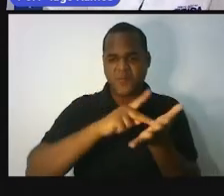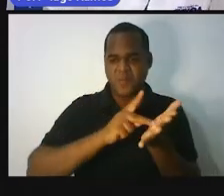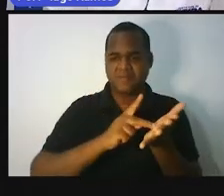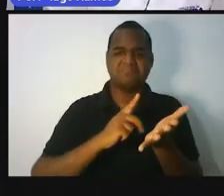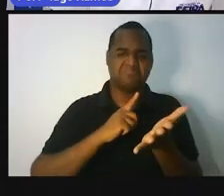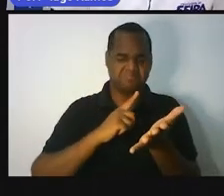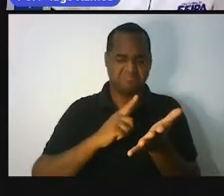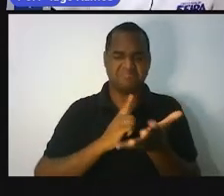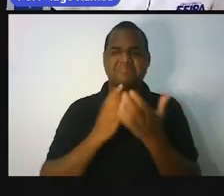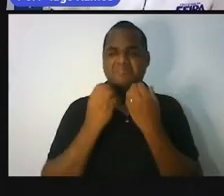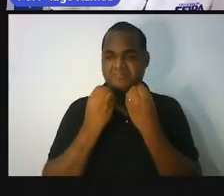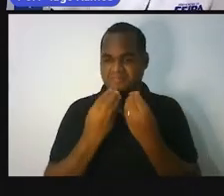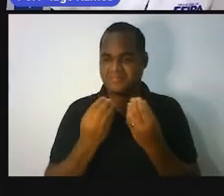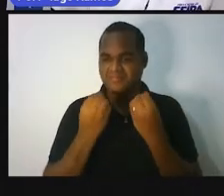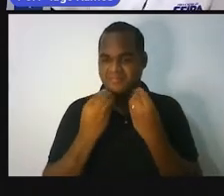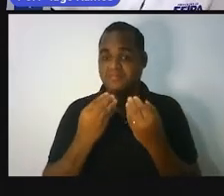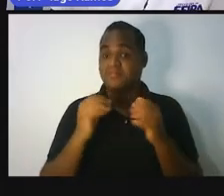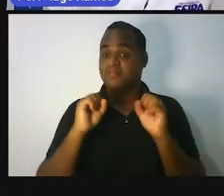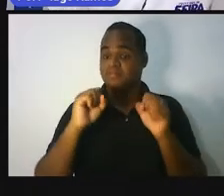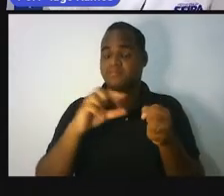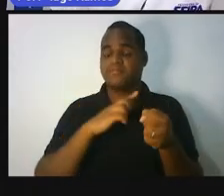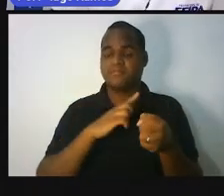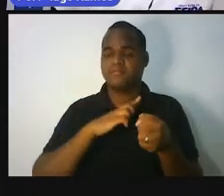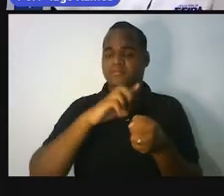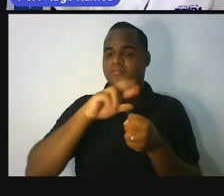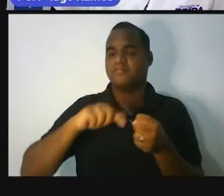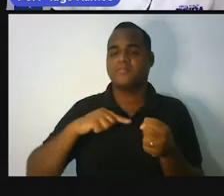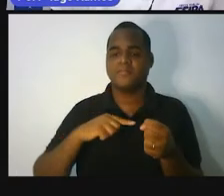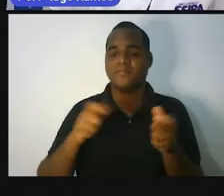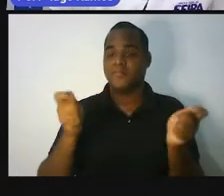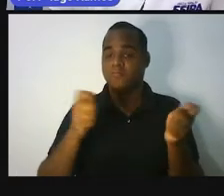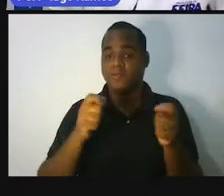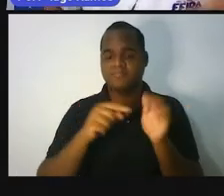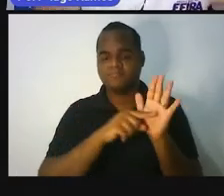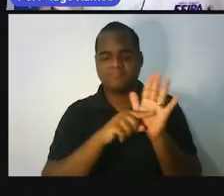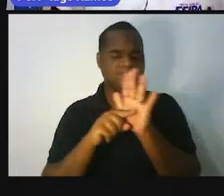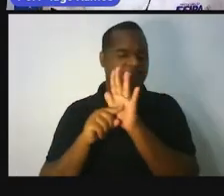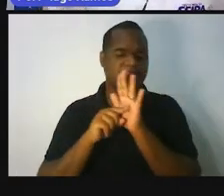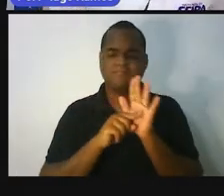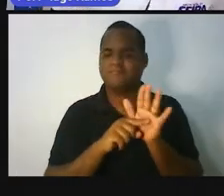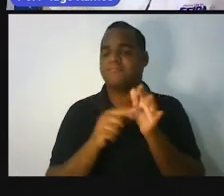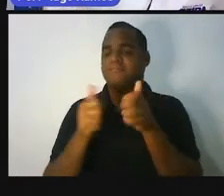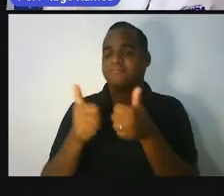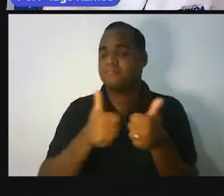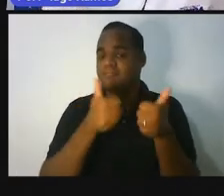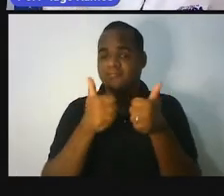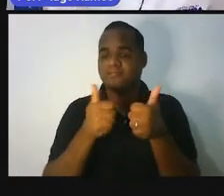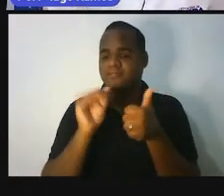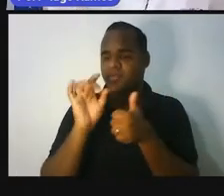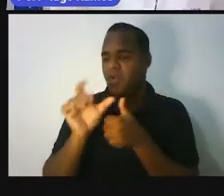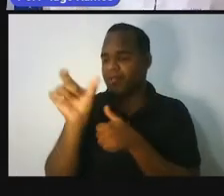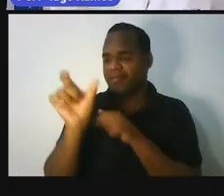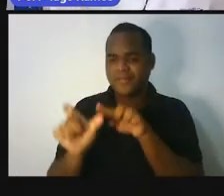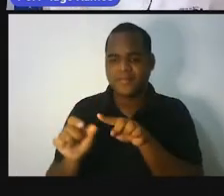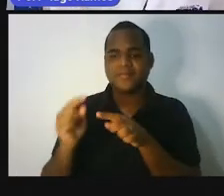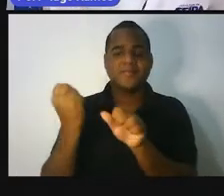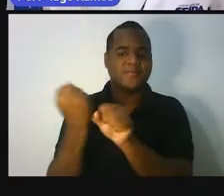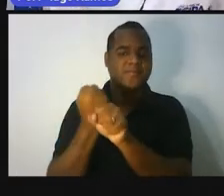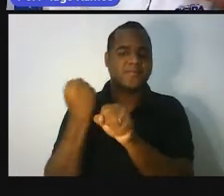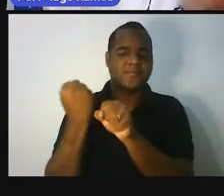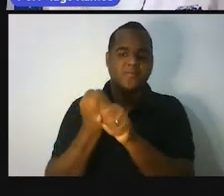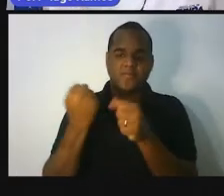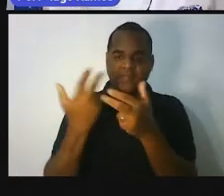geométricos muito, muito, muito bem construídos. Então, só aquelas construções já revelam